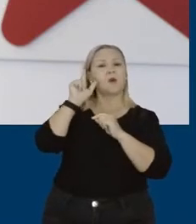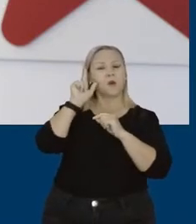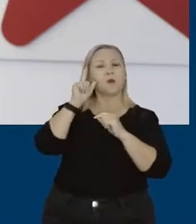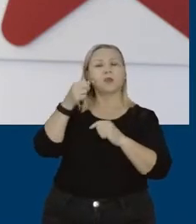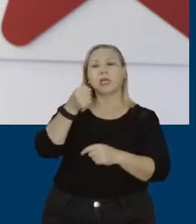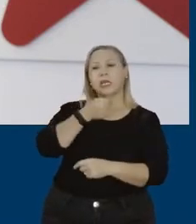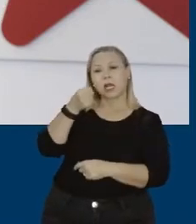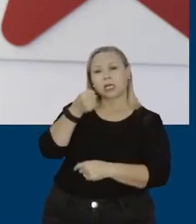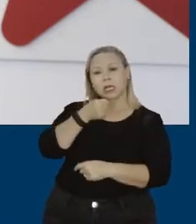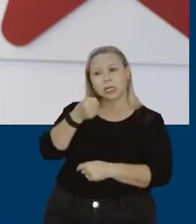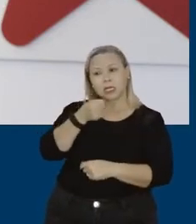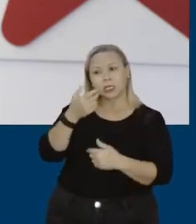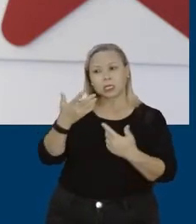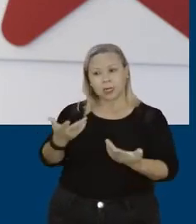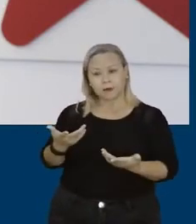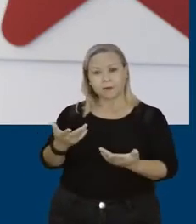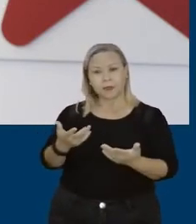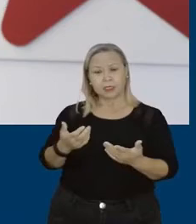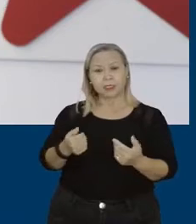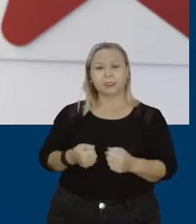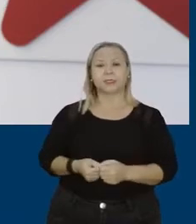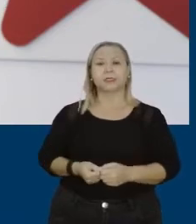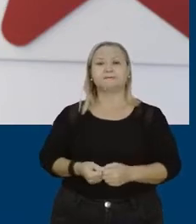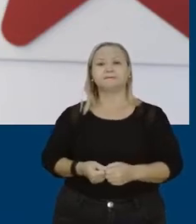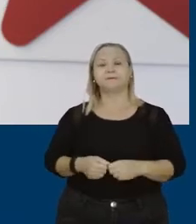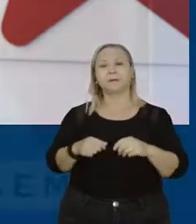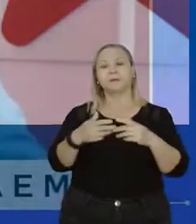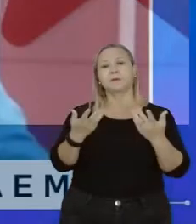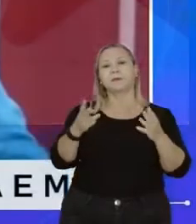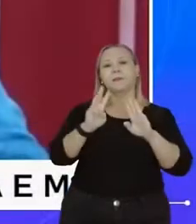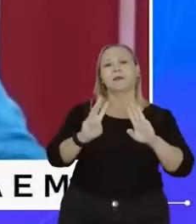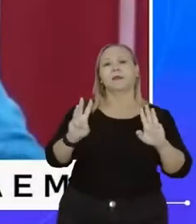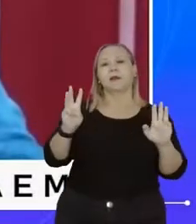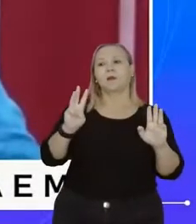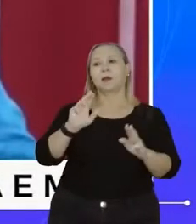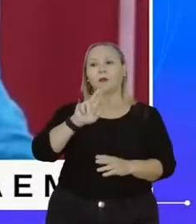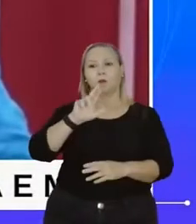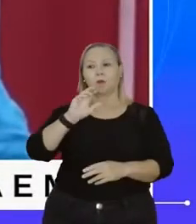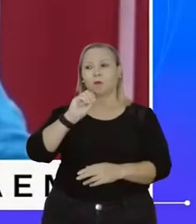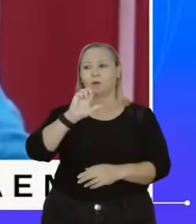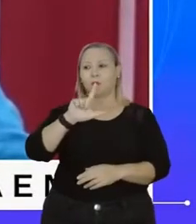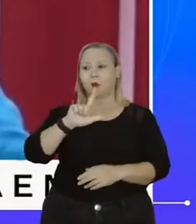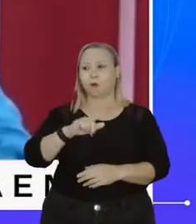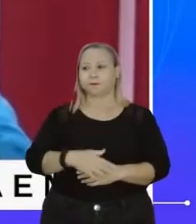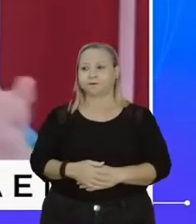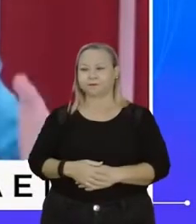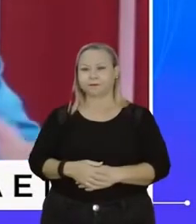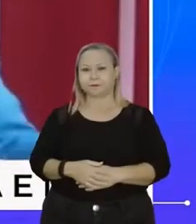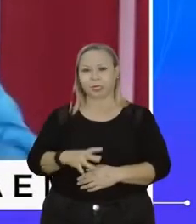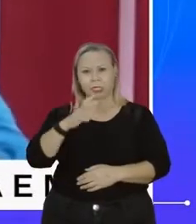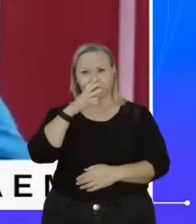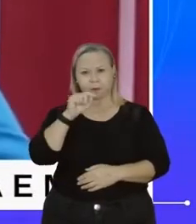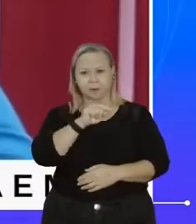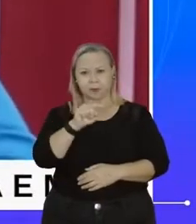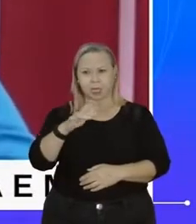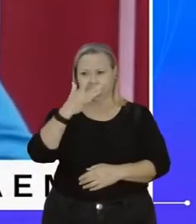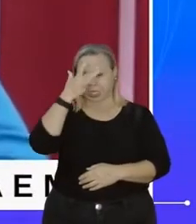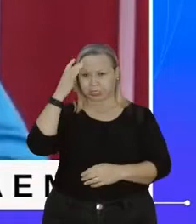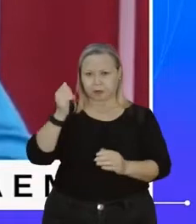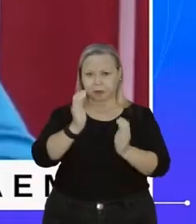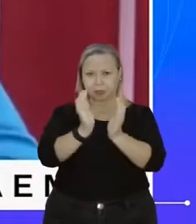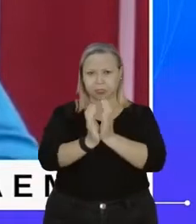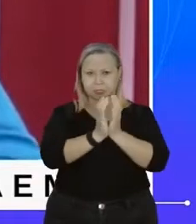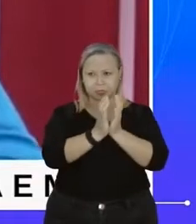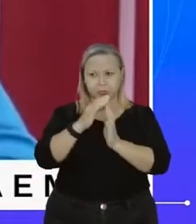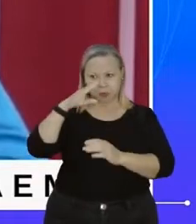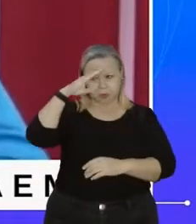entrevista ao canal UOL sobre o assunto. Fico admirada porque essa pessoa que faz parte desse grupo de